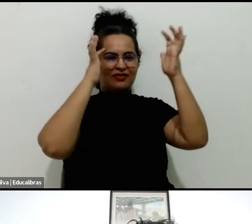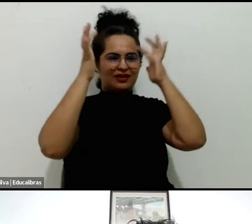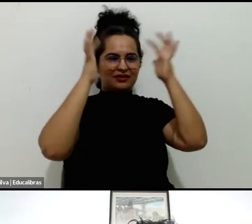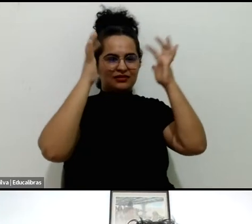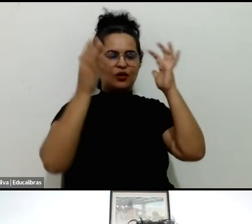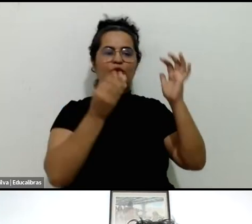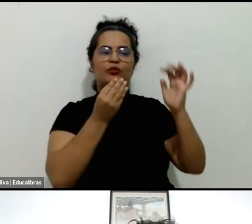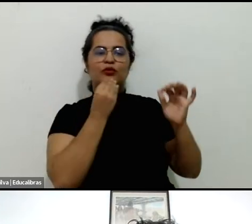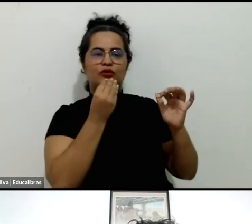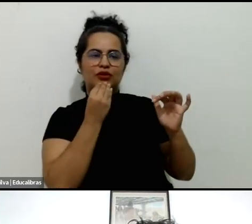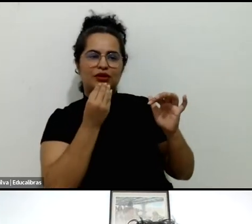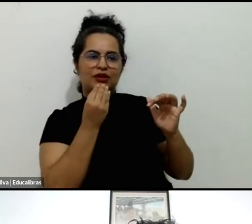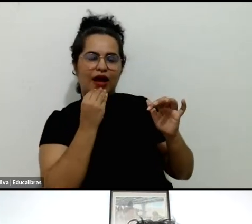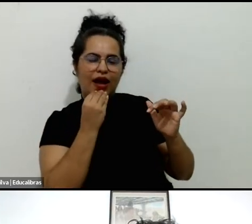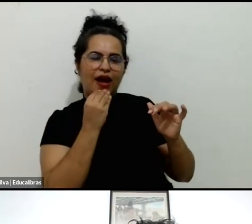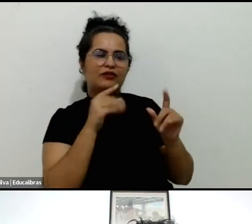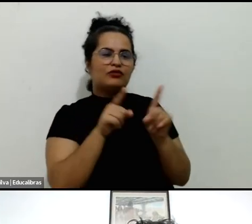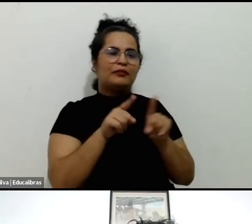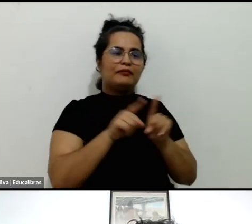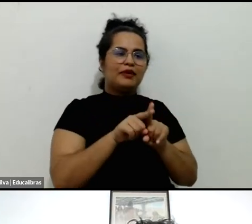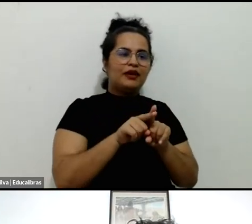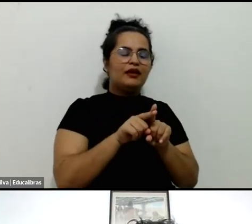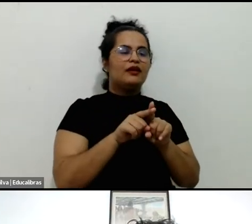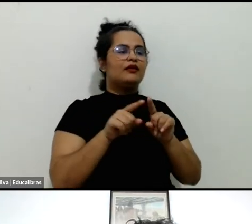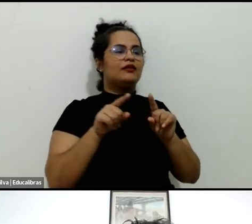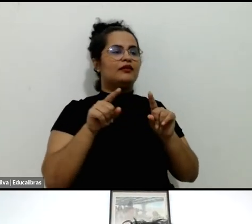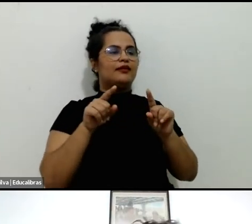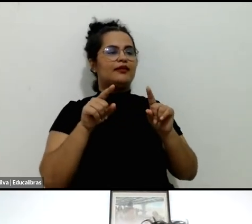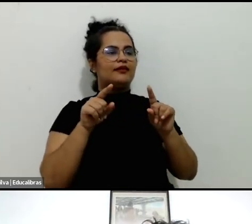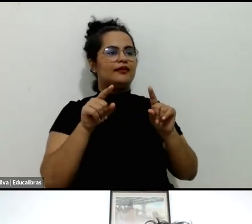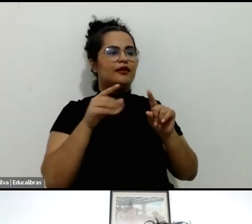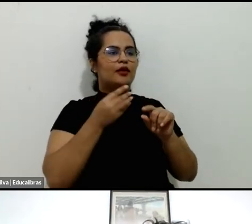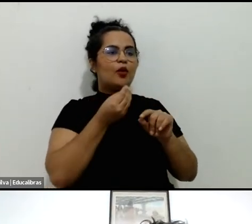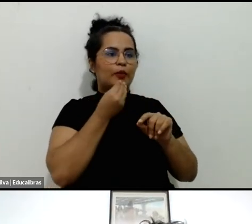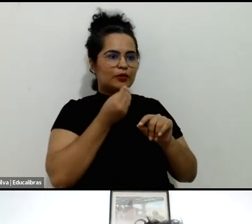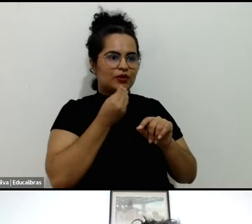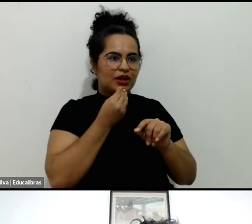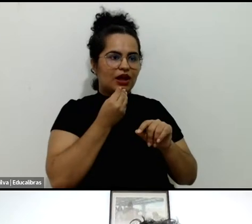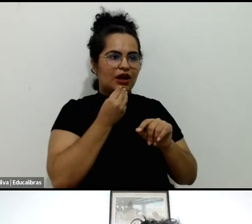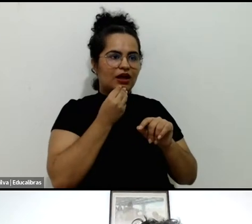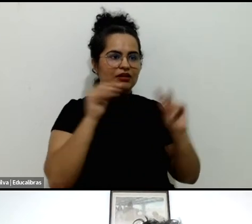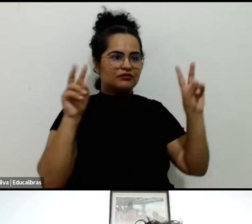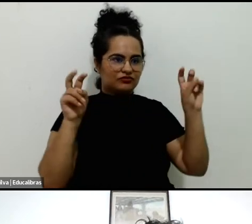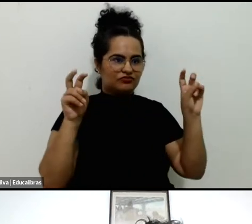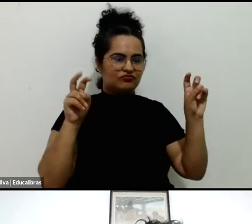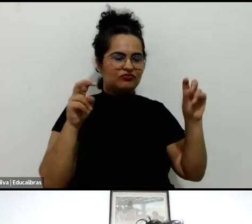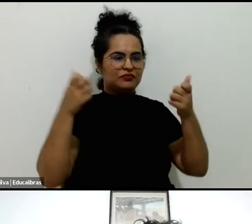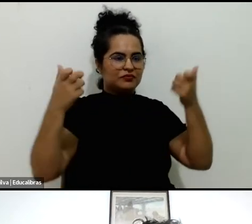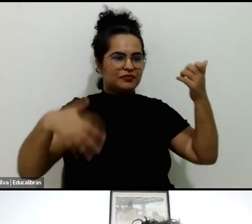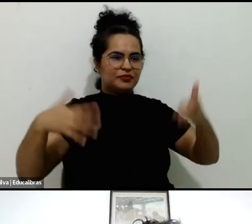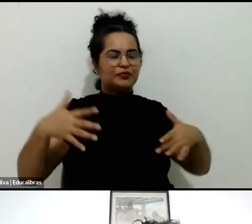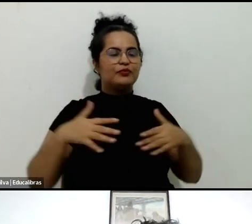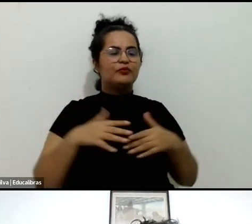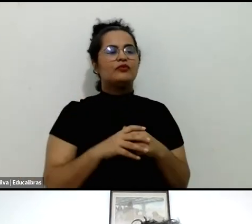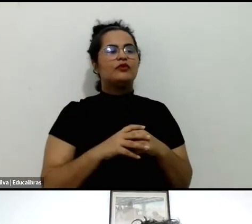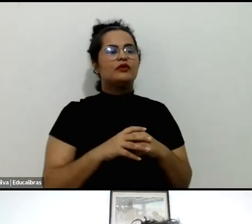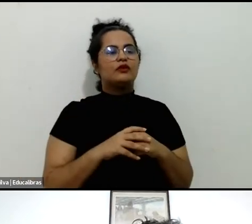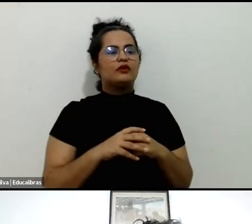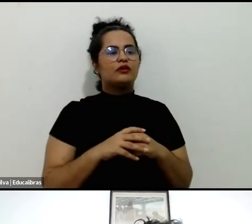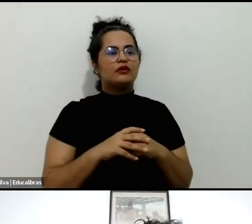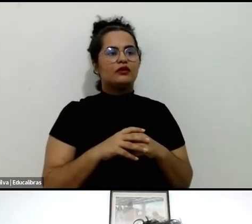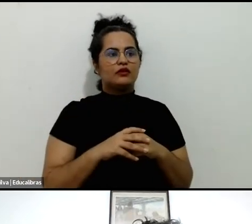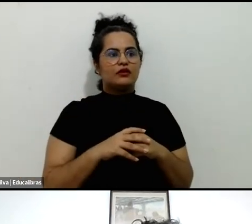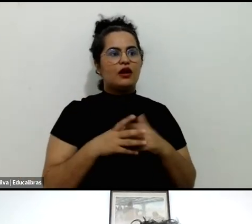ameaças. Parece que todo mundo gosta de oportunidades e ameaças. Entre as oportunidades, eu diria o